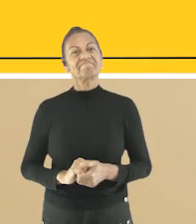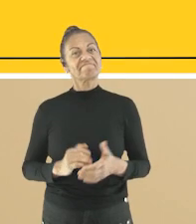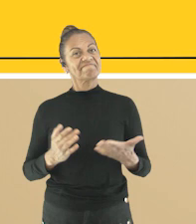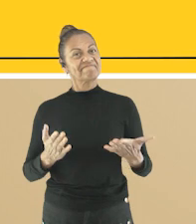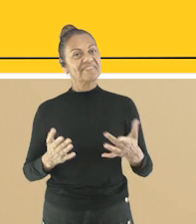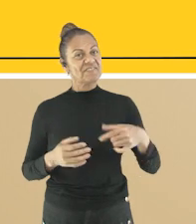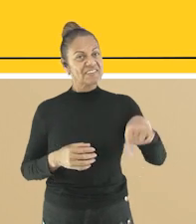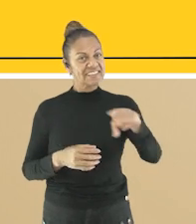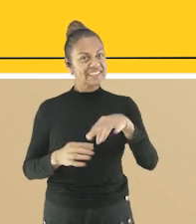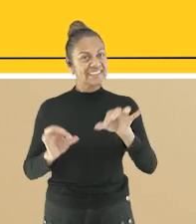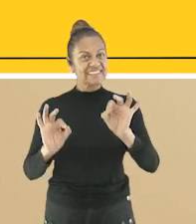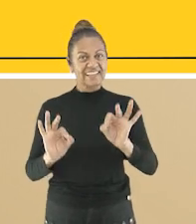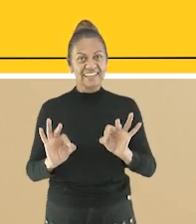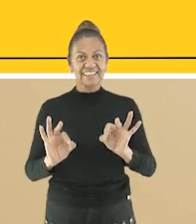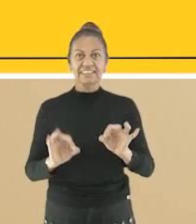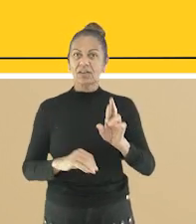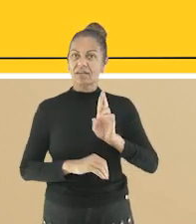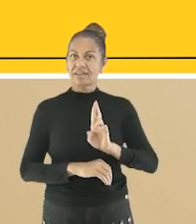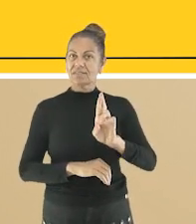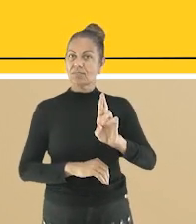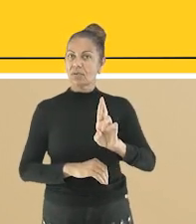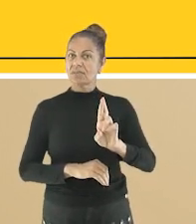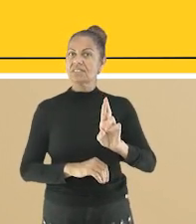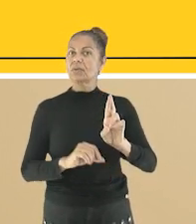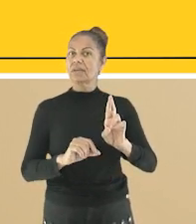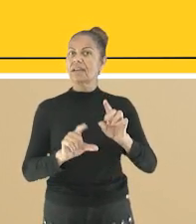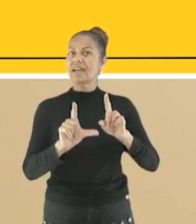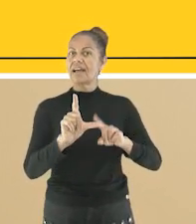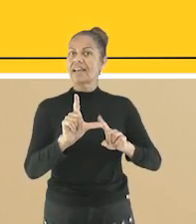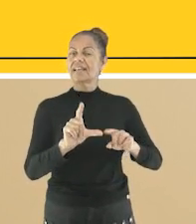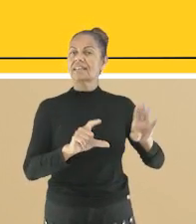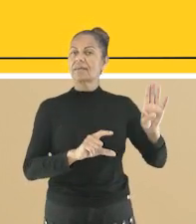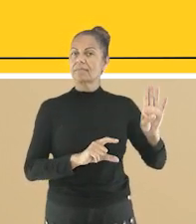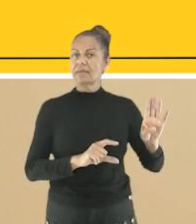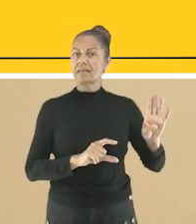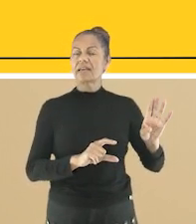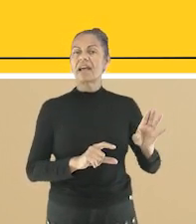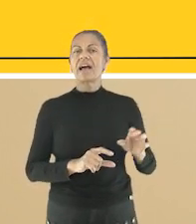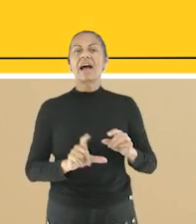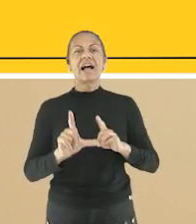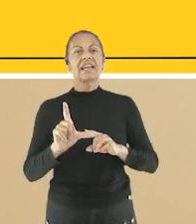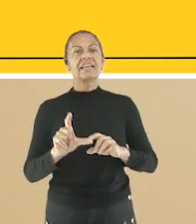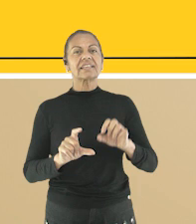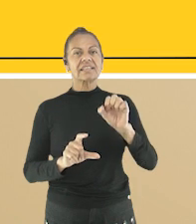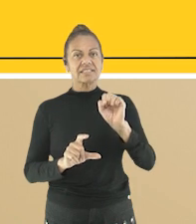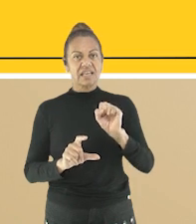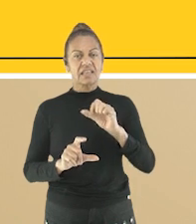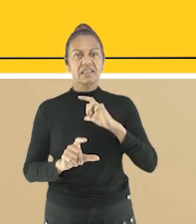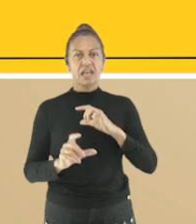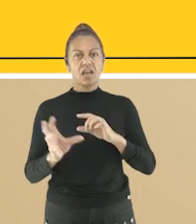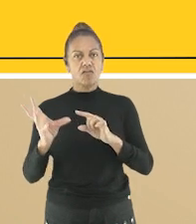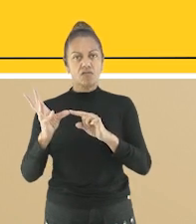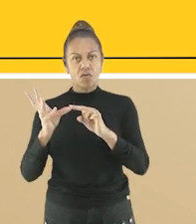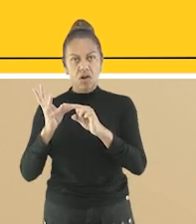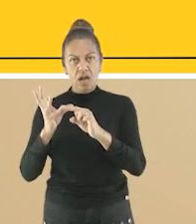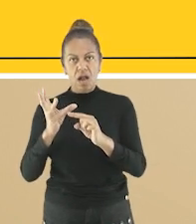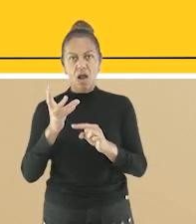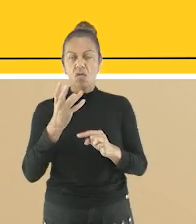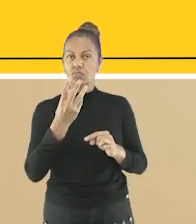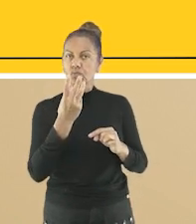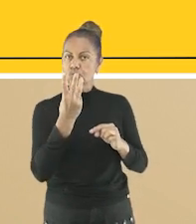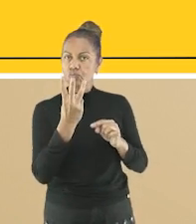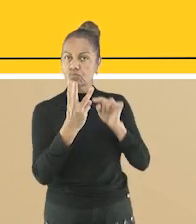Será que vocês acertaram? Bom, a resposta correta é a letra B A letra S entre duas vogais